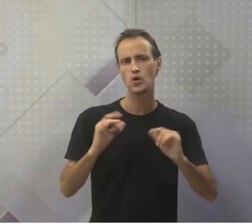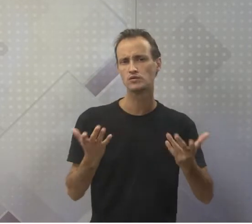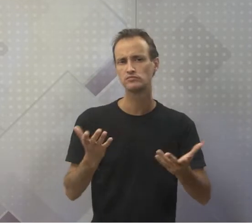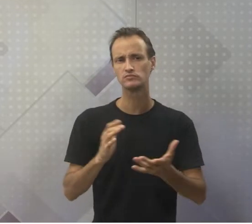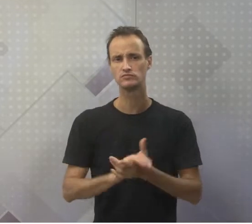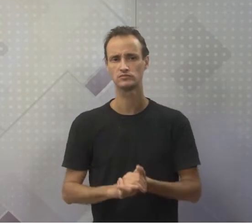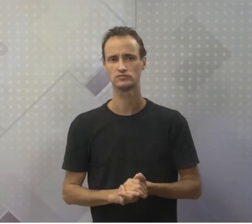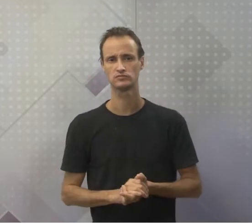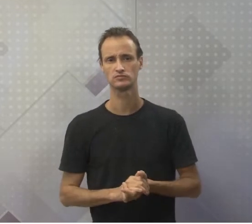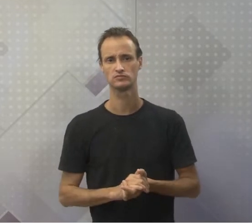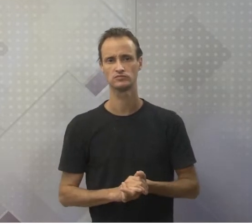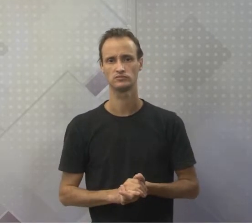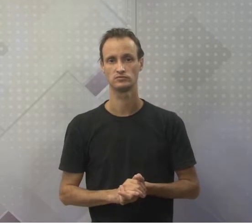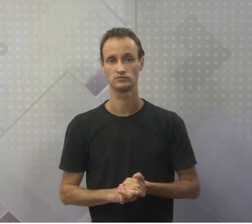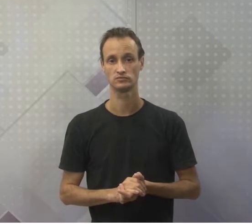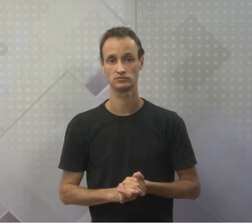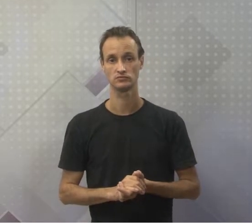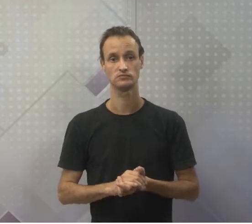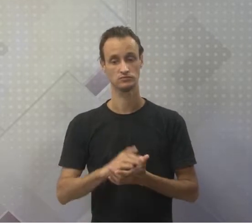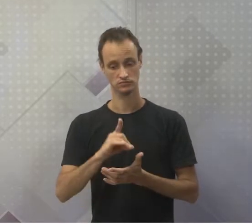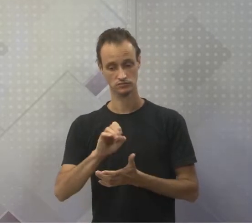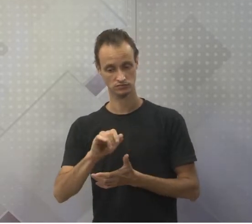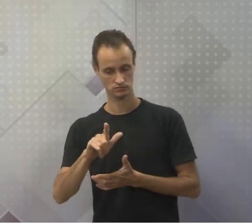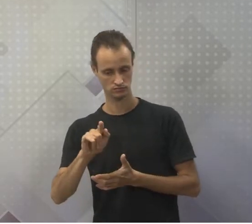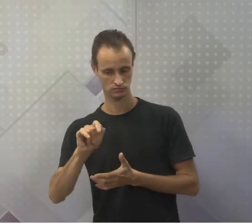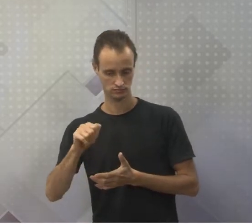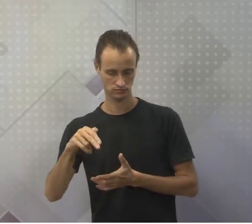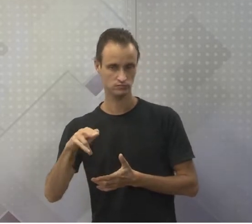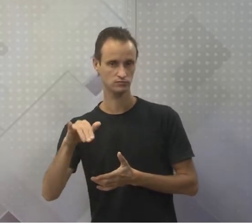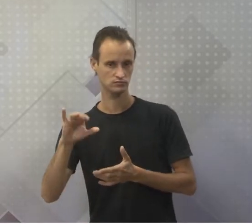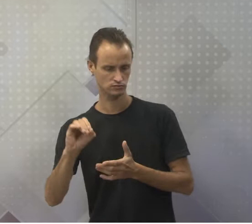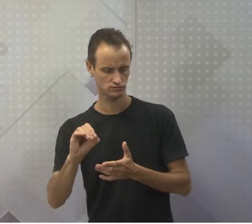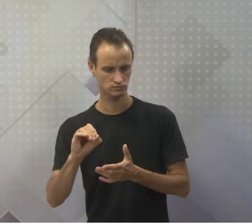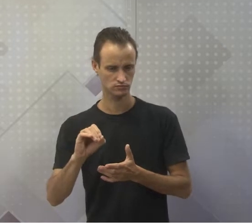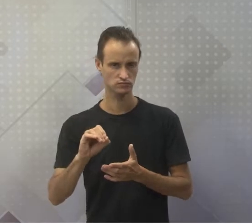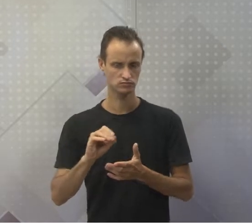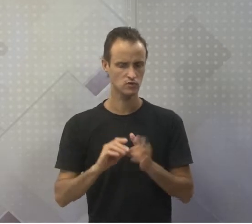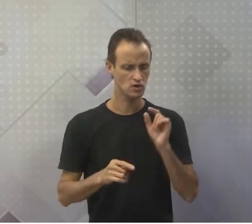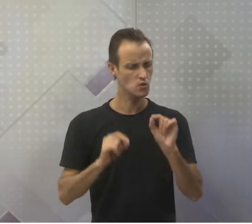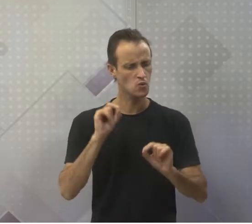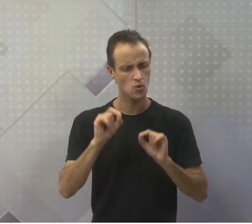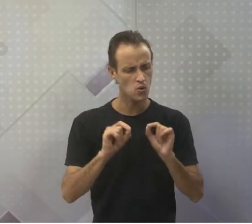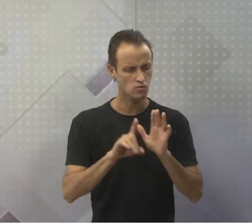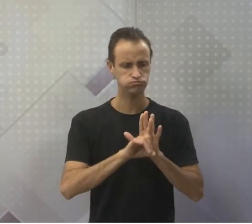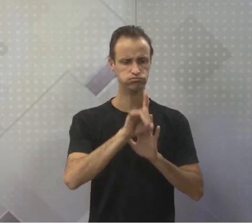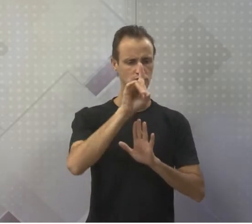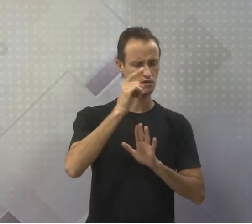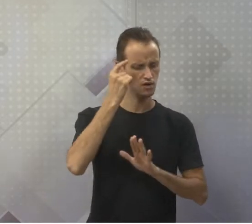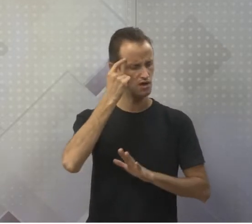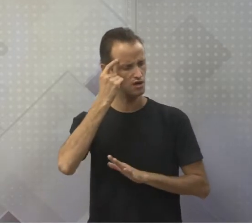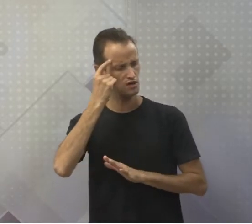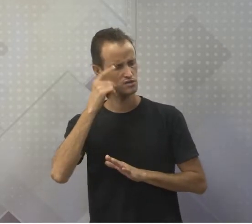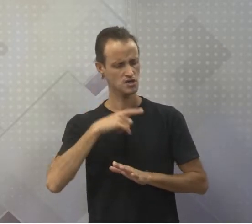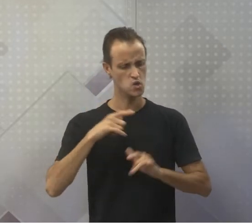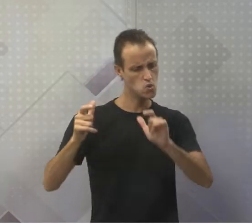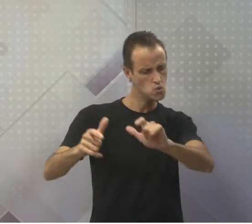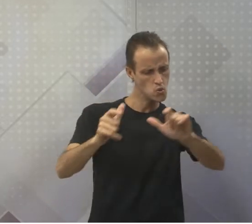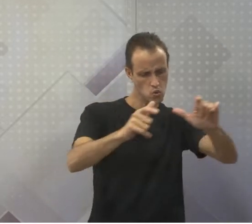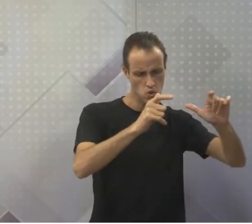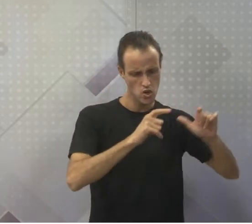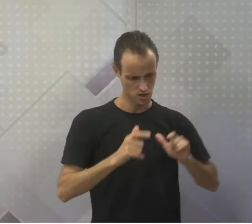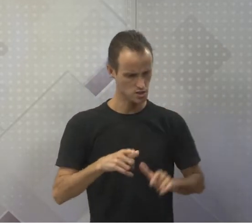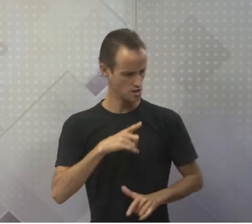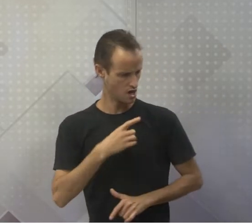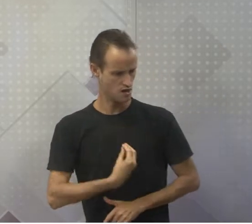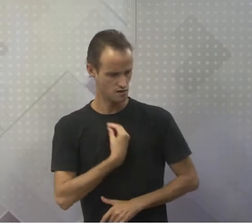Aí diz, Belgênio, pesquisador da NASA, reconhece que a vida pode existir em formas e lugares tão bizarros que pode ser